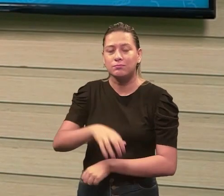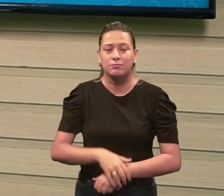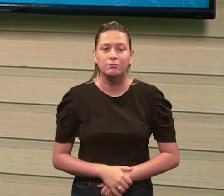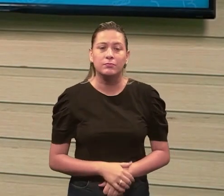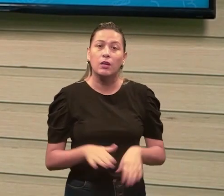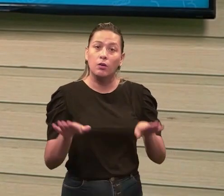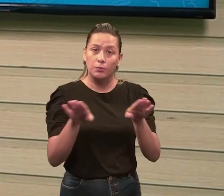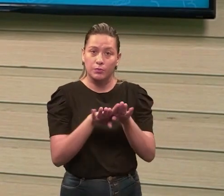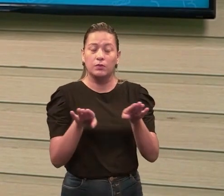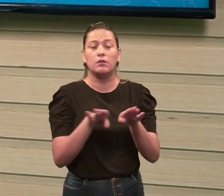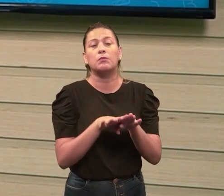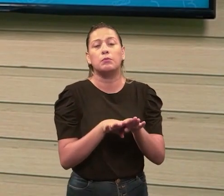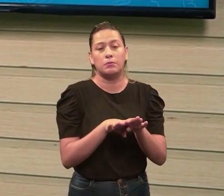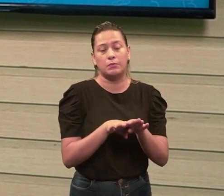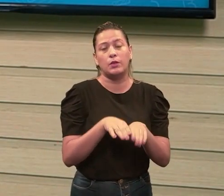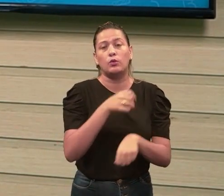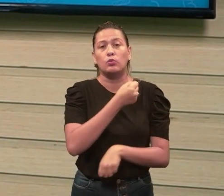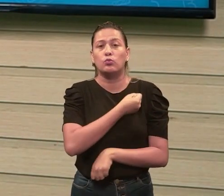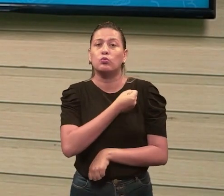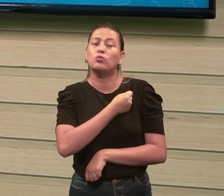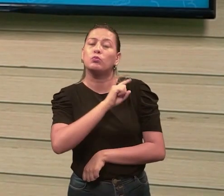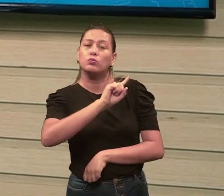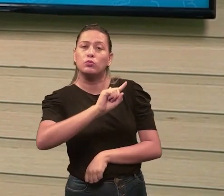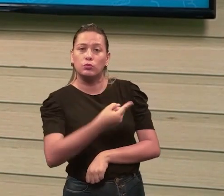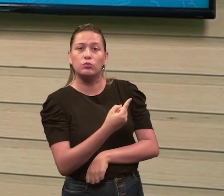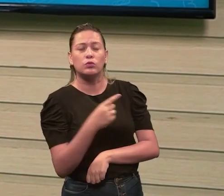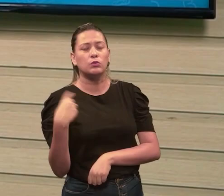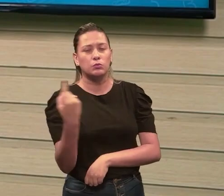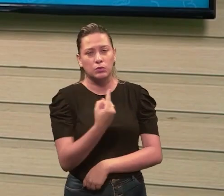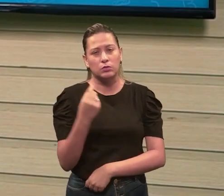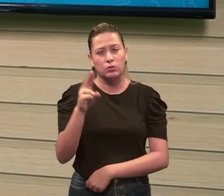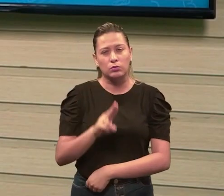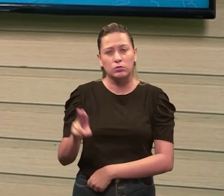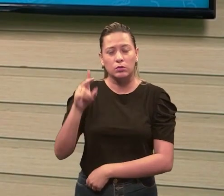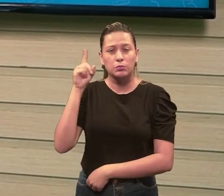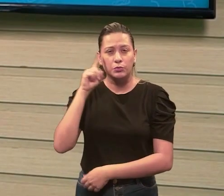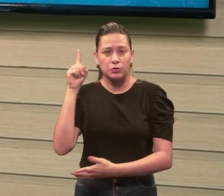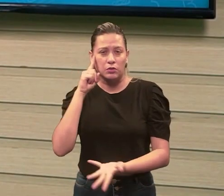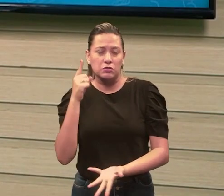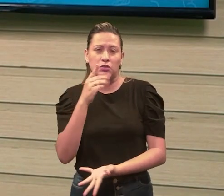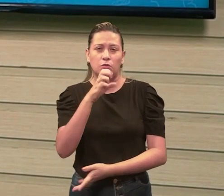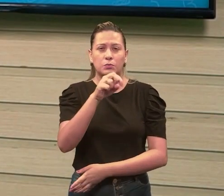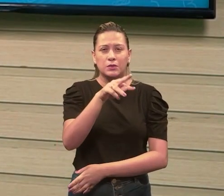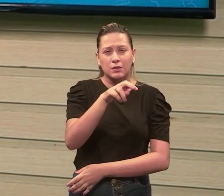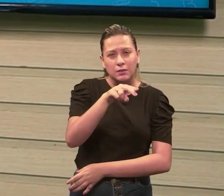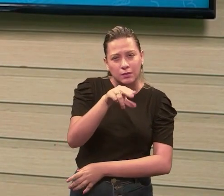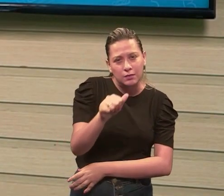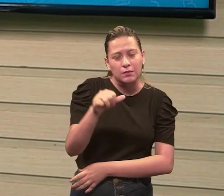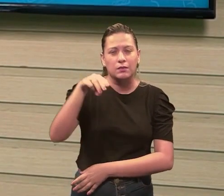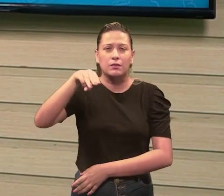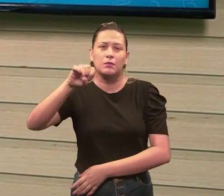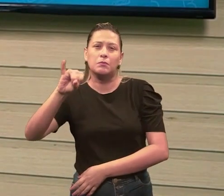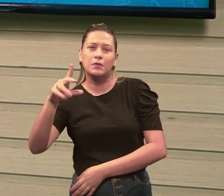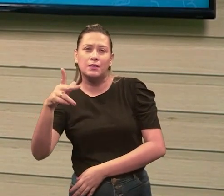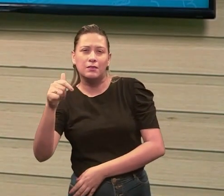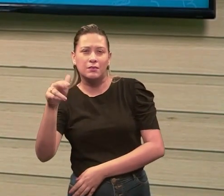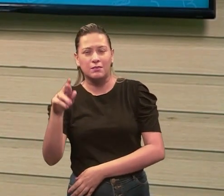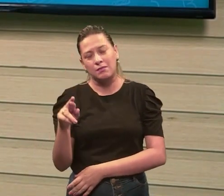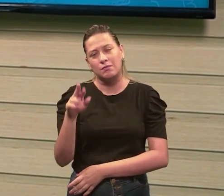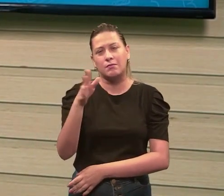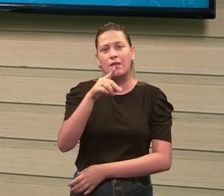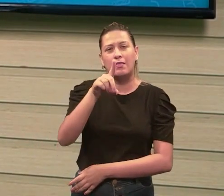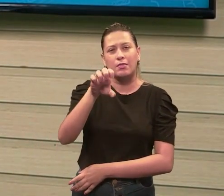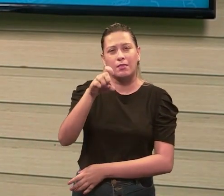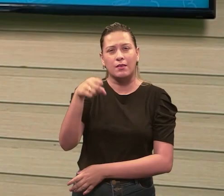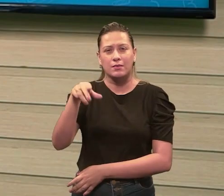decimal, que é o sistema que nós utilizamos no nosso dia a dia, como centena, milhar, dezena, né?